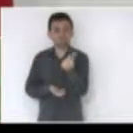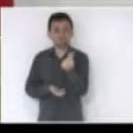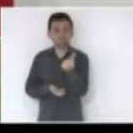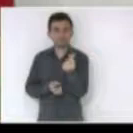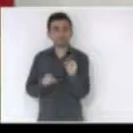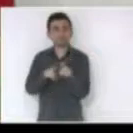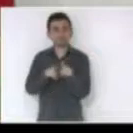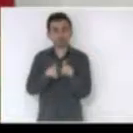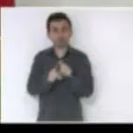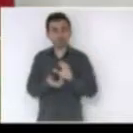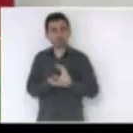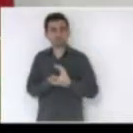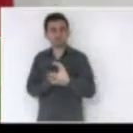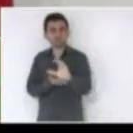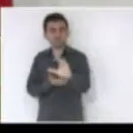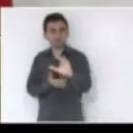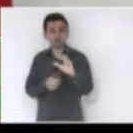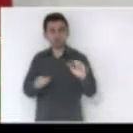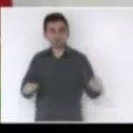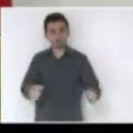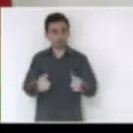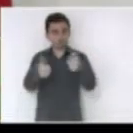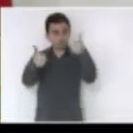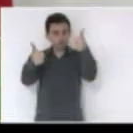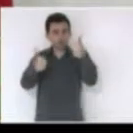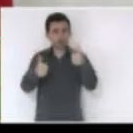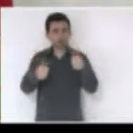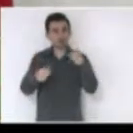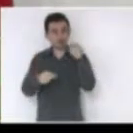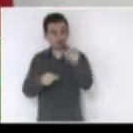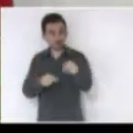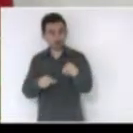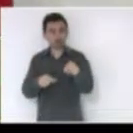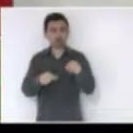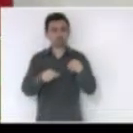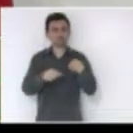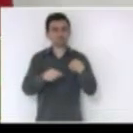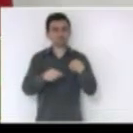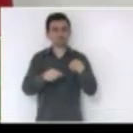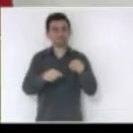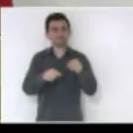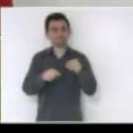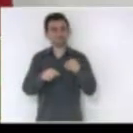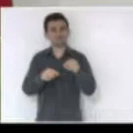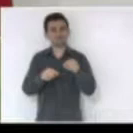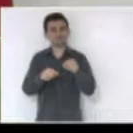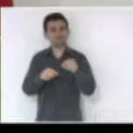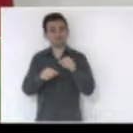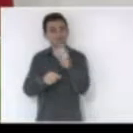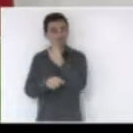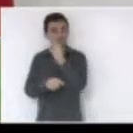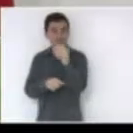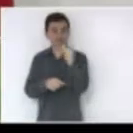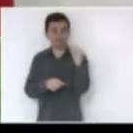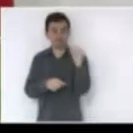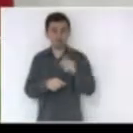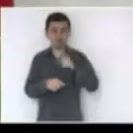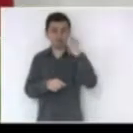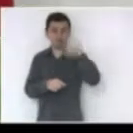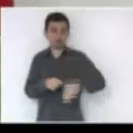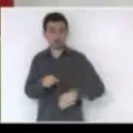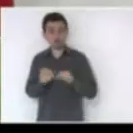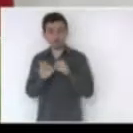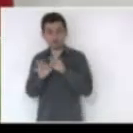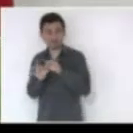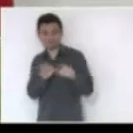investidos em melhorias de estações melhorias em 300 quilômetros de rede no estado de Santa